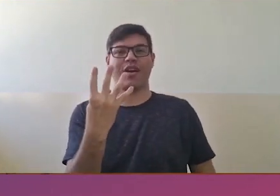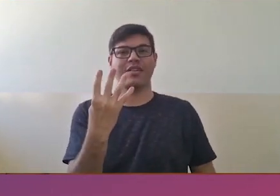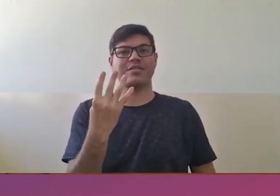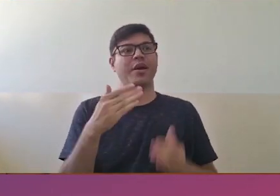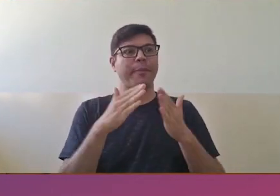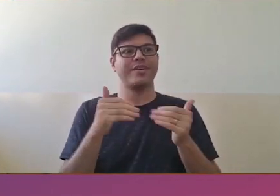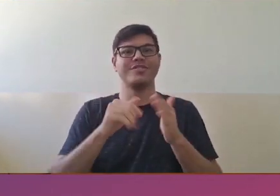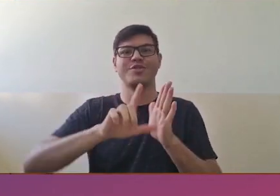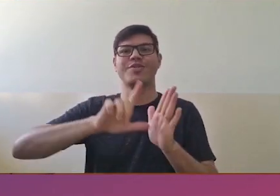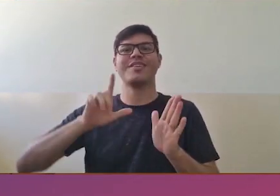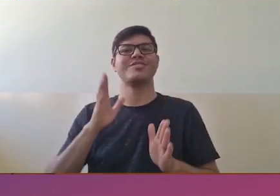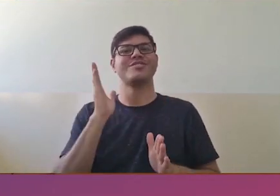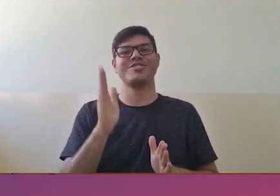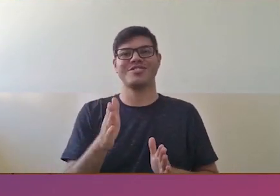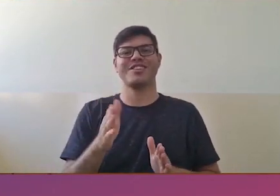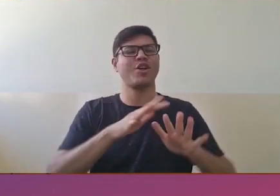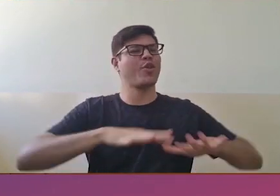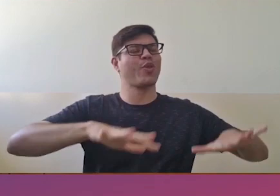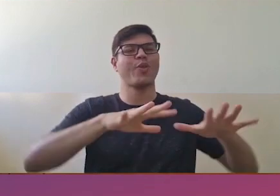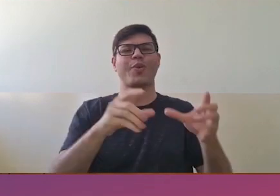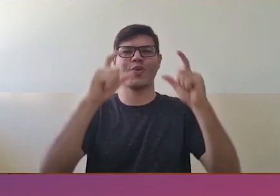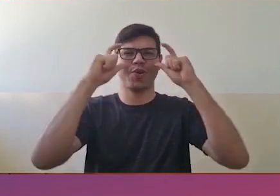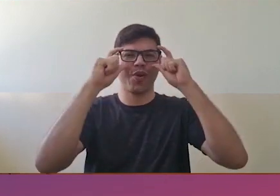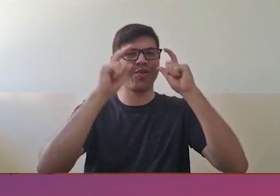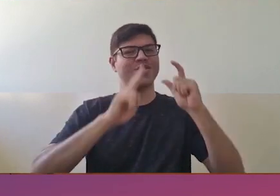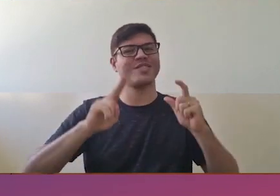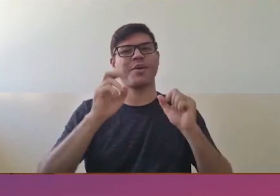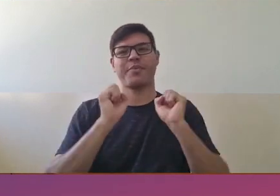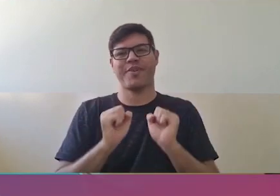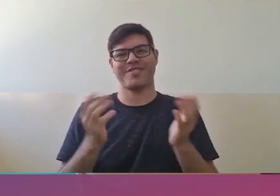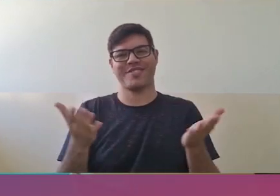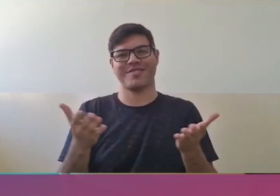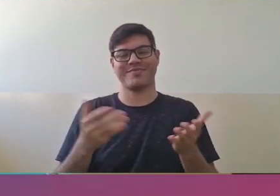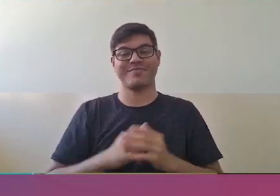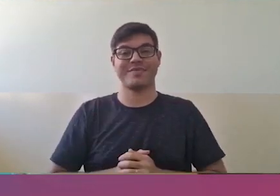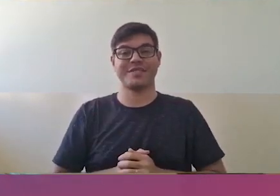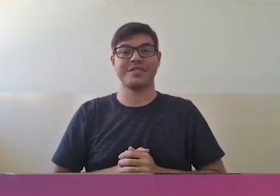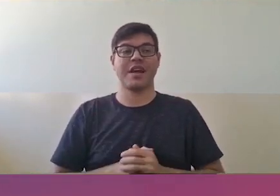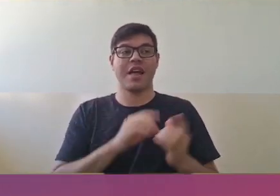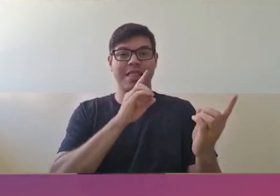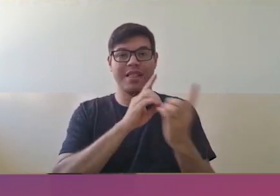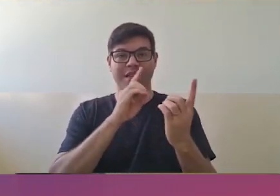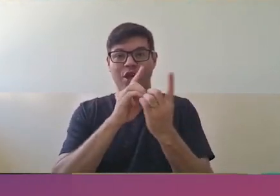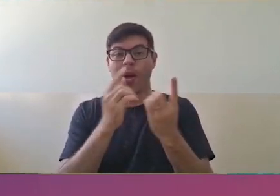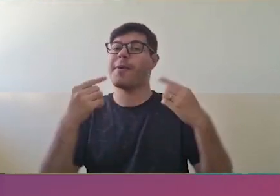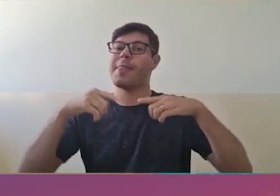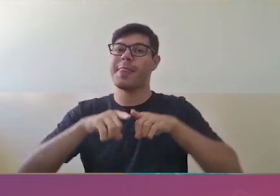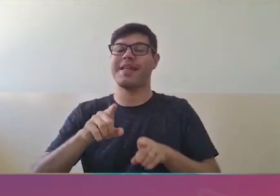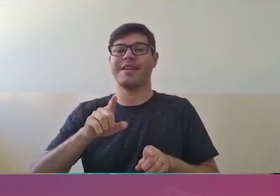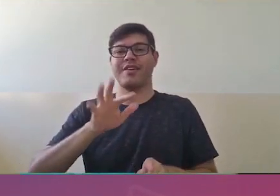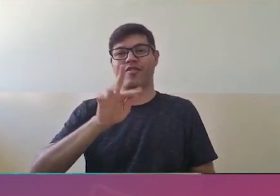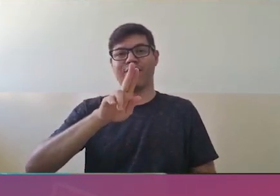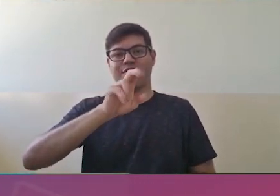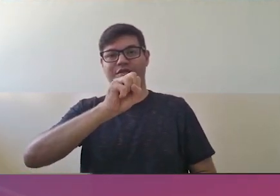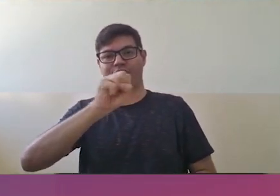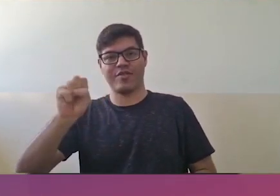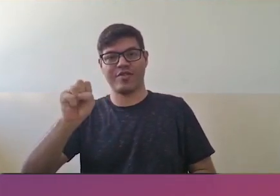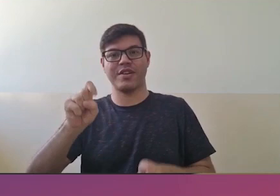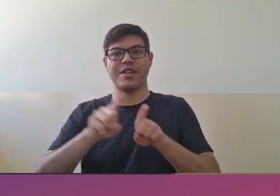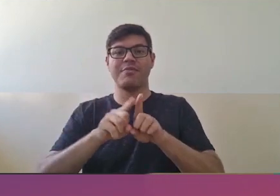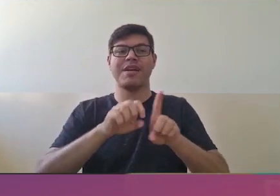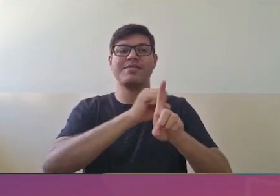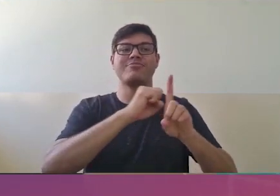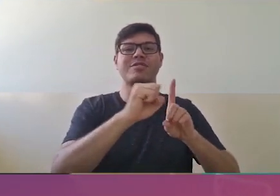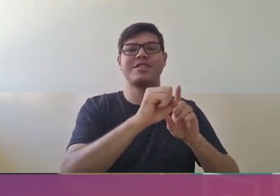deram entrada estão sendo atendidas, não ficou nenhuma criança para trás. Atendimento possibilitado por parcerias do FUS